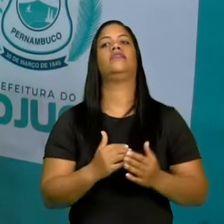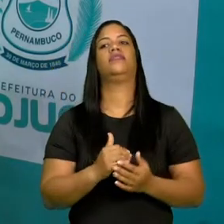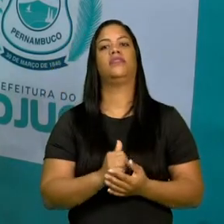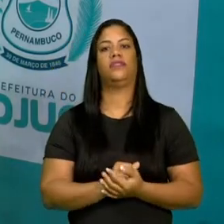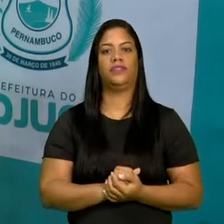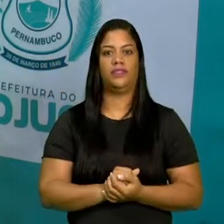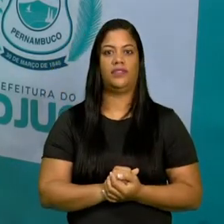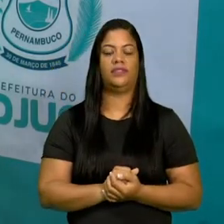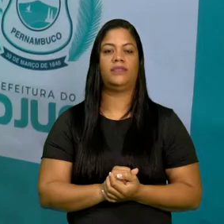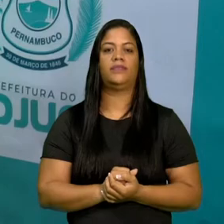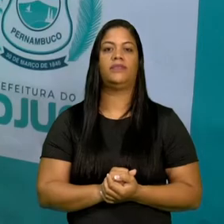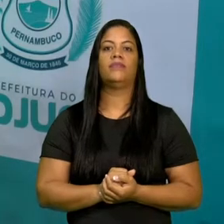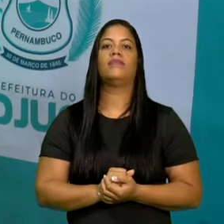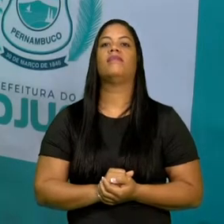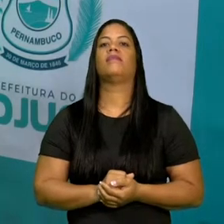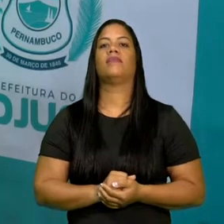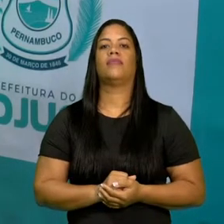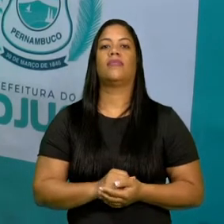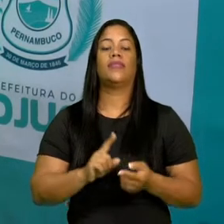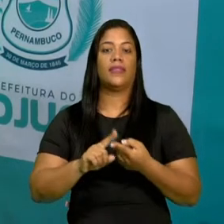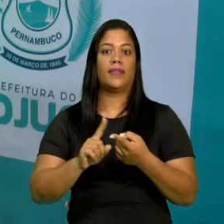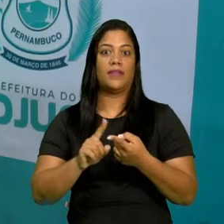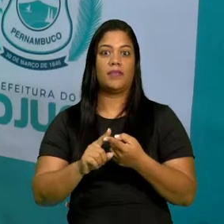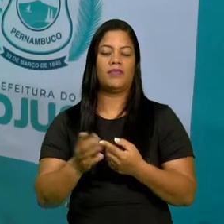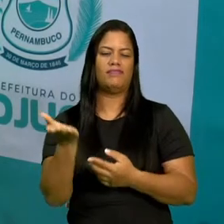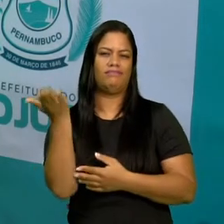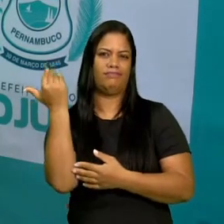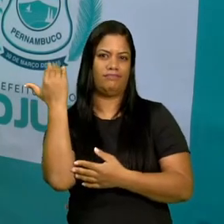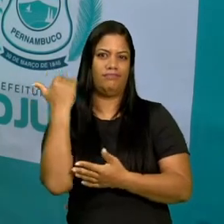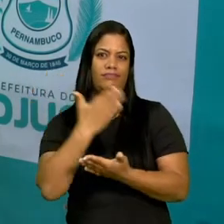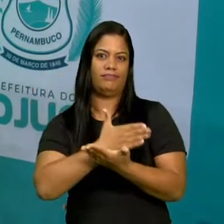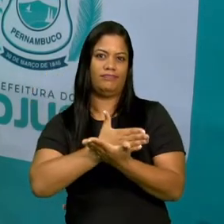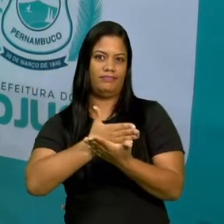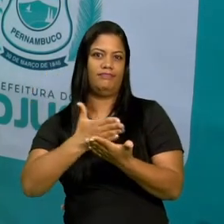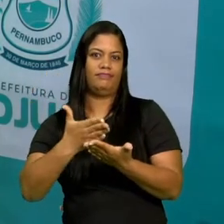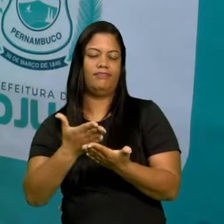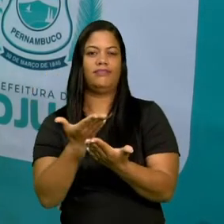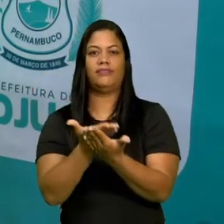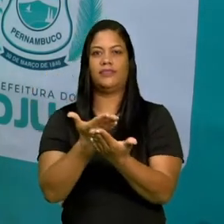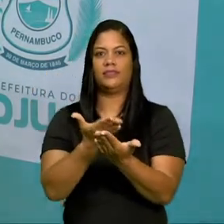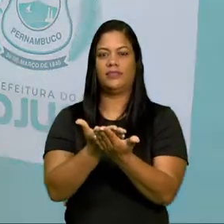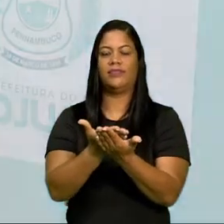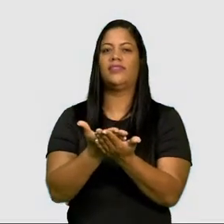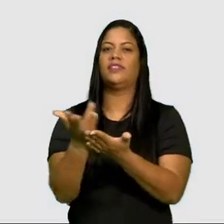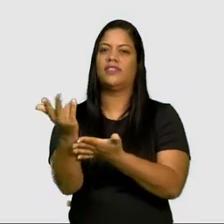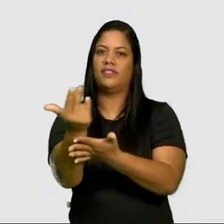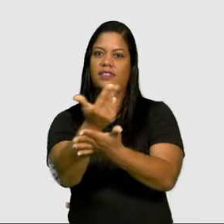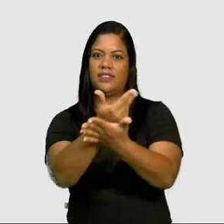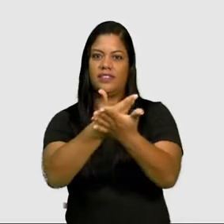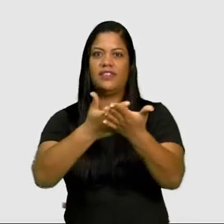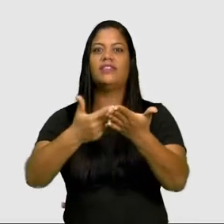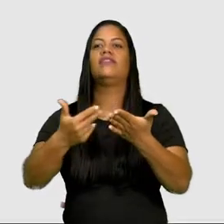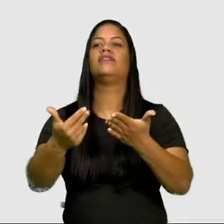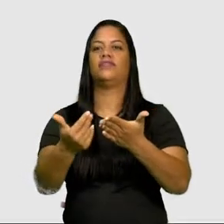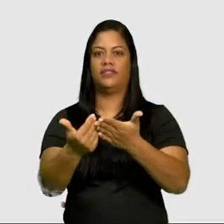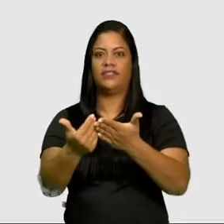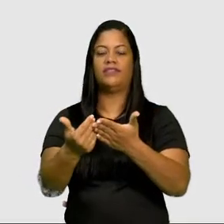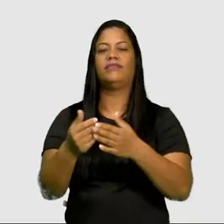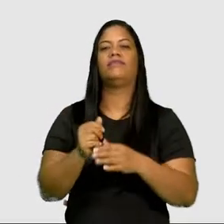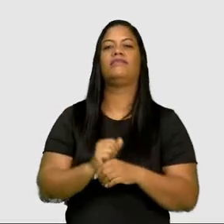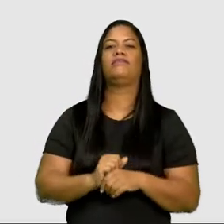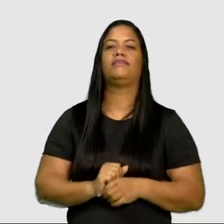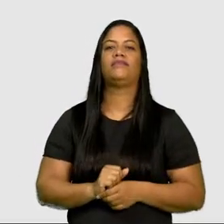É um pouco da arte rubeste na caverna, que a gente vê bastante sobre formas, né?